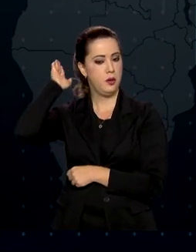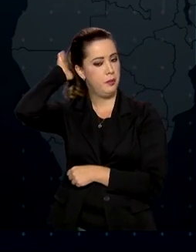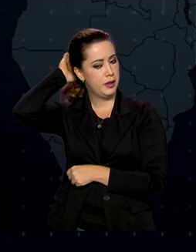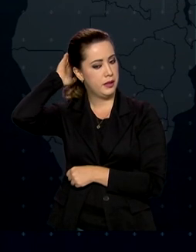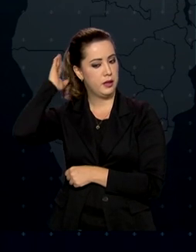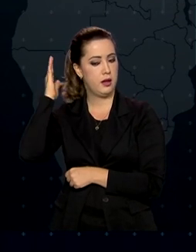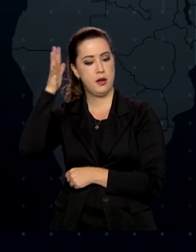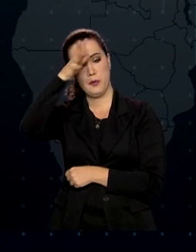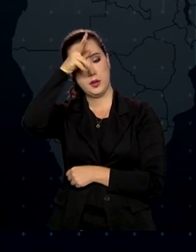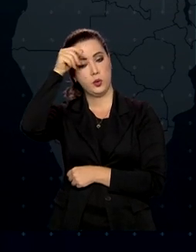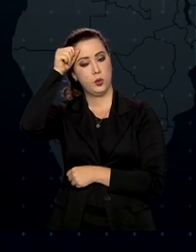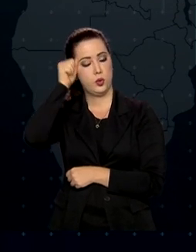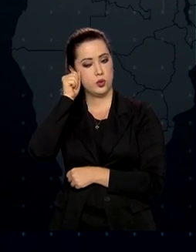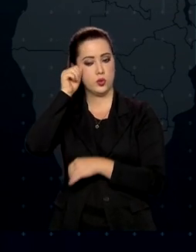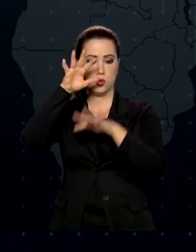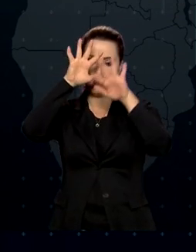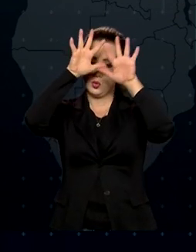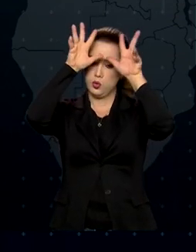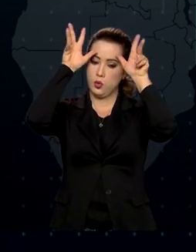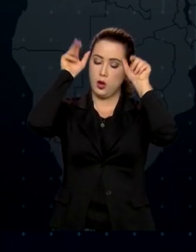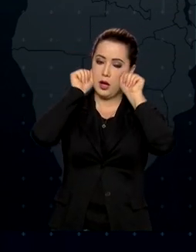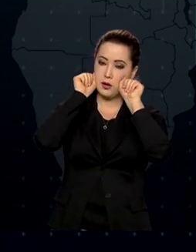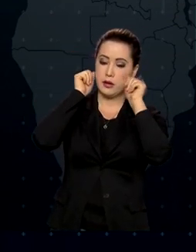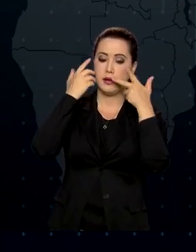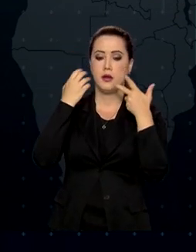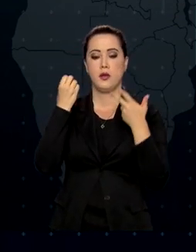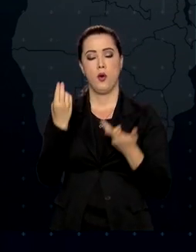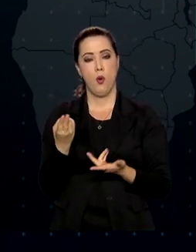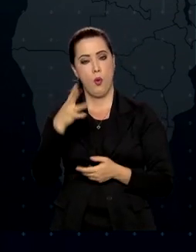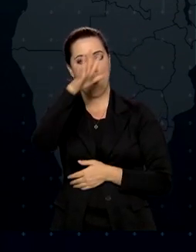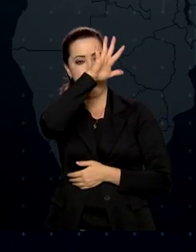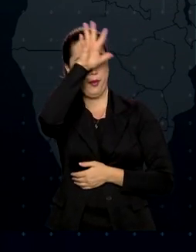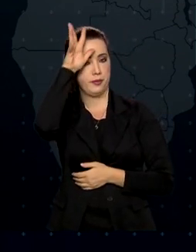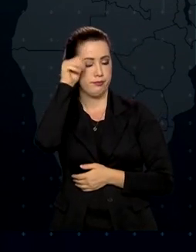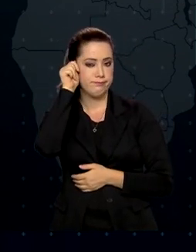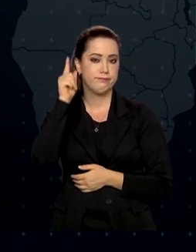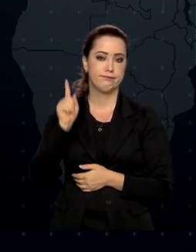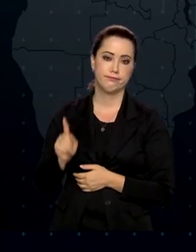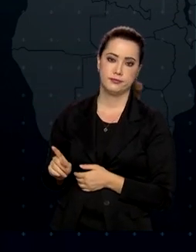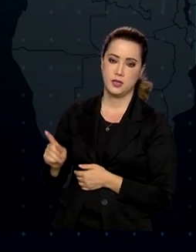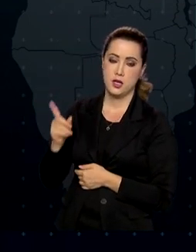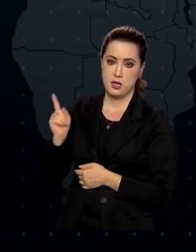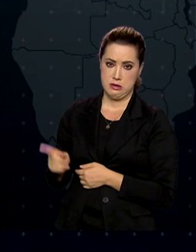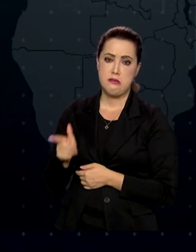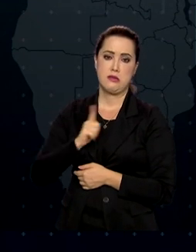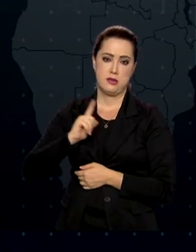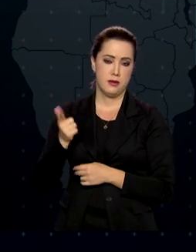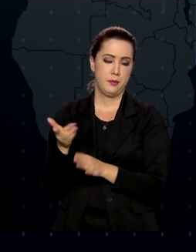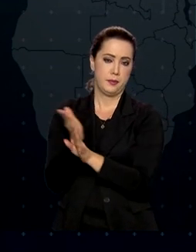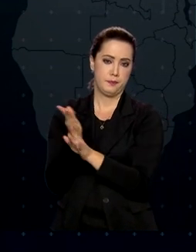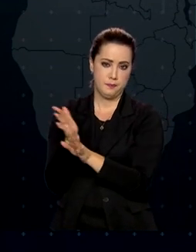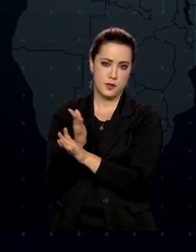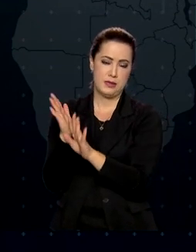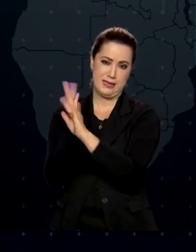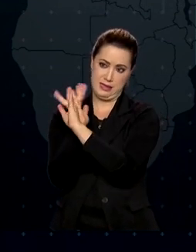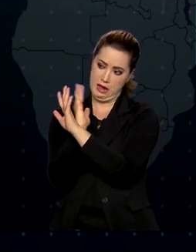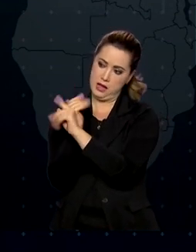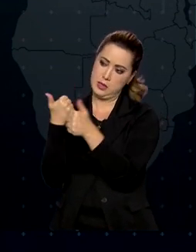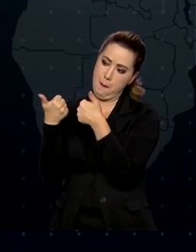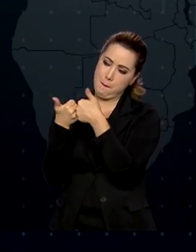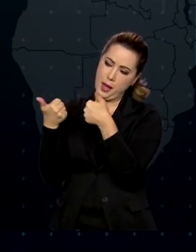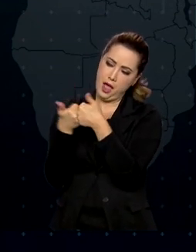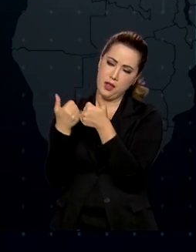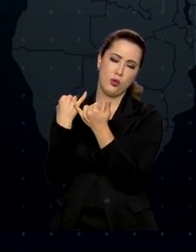Mato Grosso do Sul, Corumbá. No Acre, Brasileia. E no Amazonas, Tabatinga. São alguns exemplos de